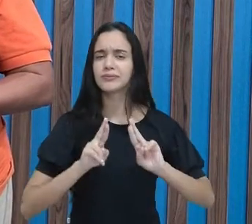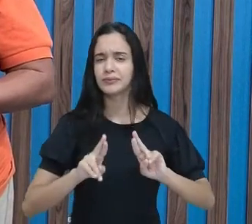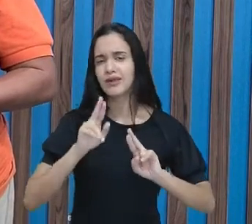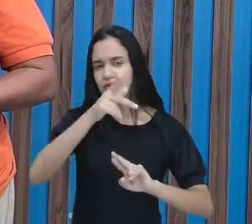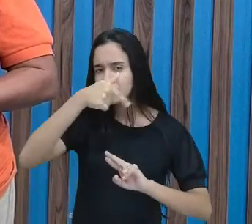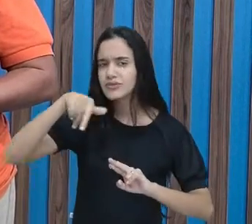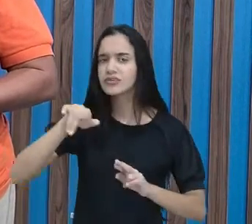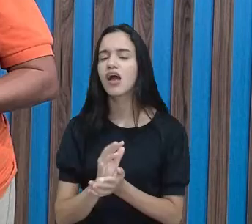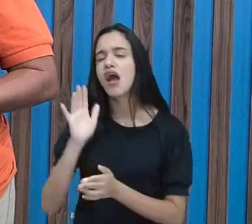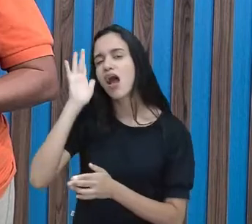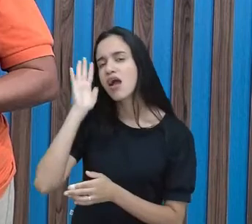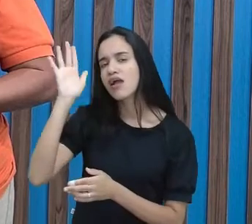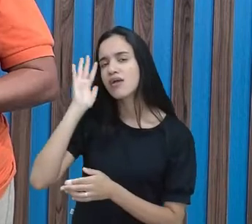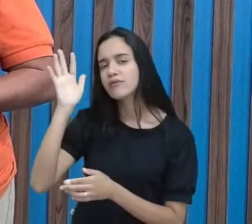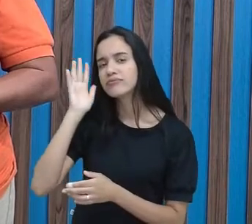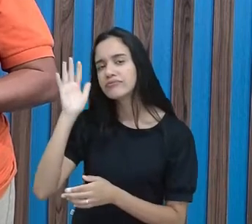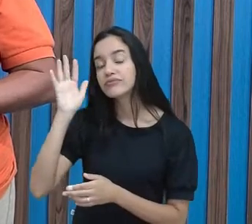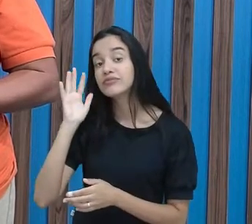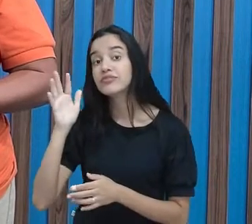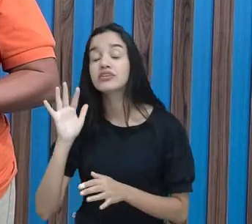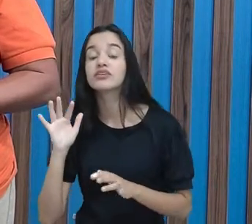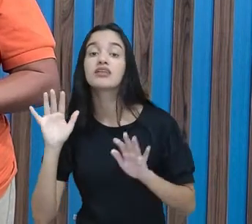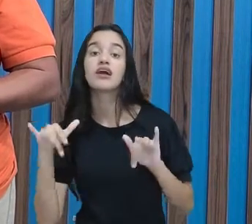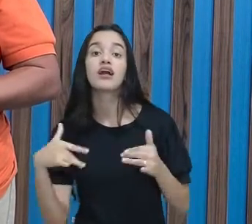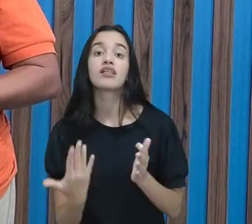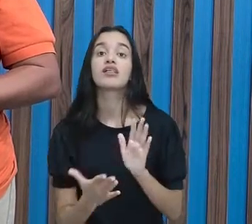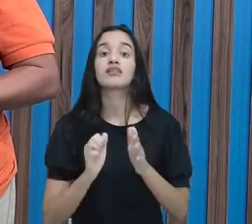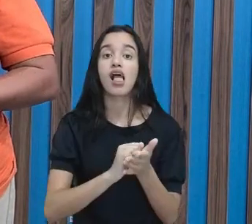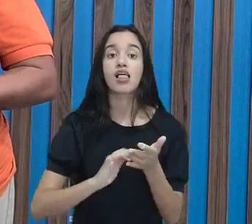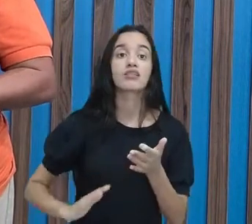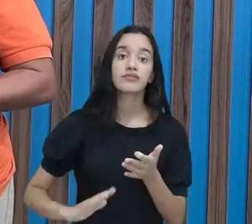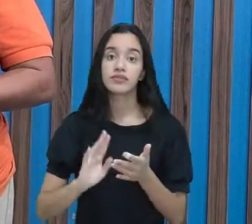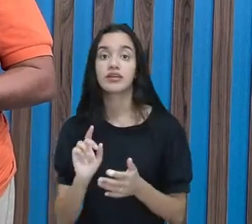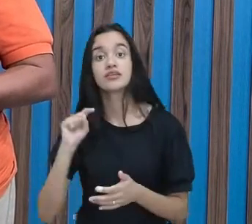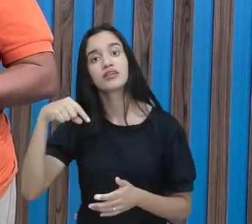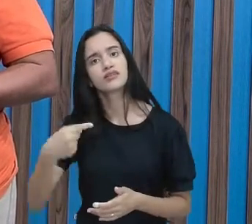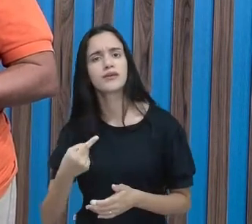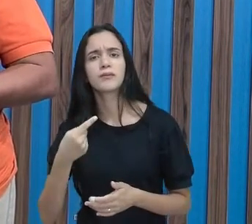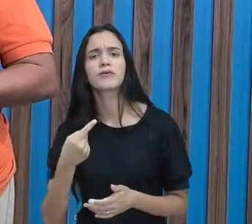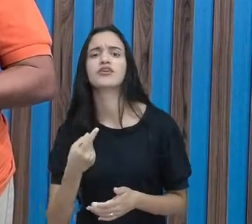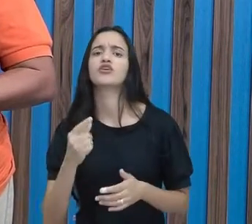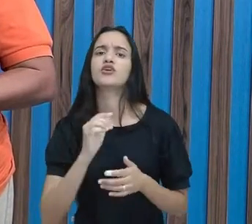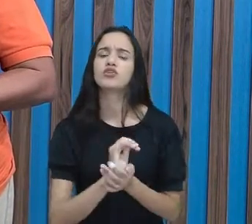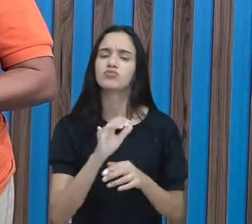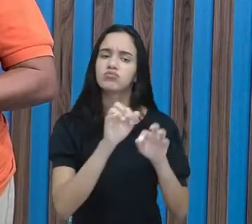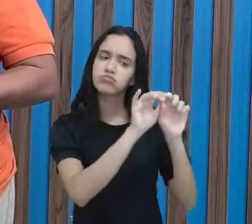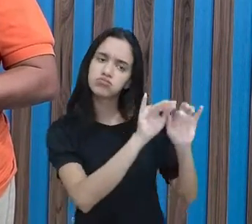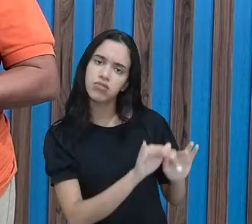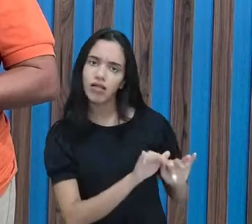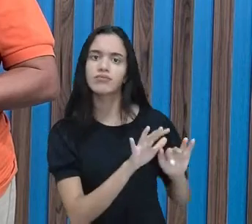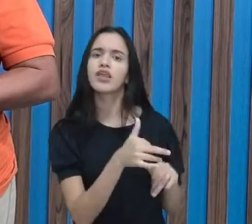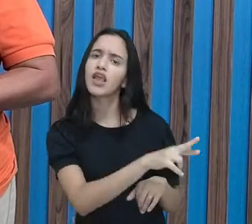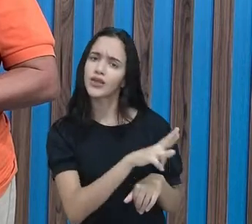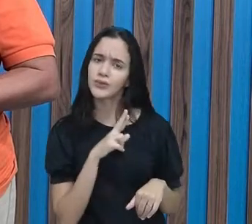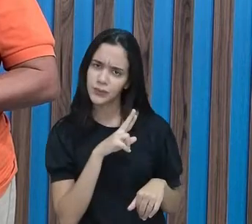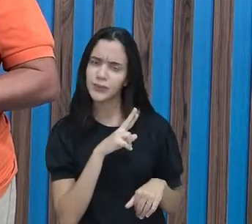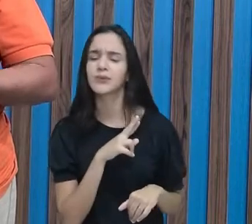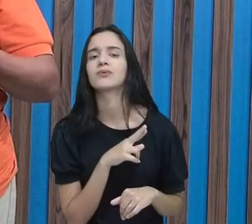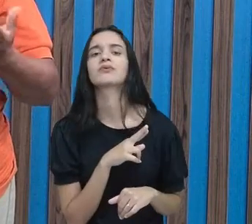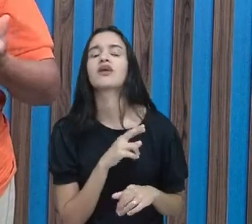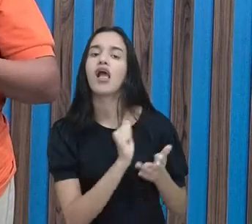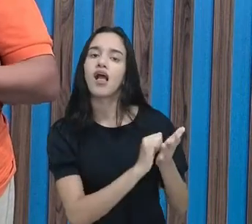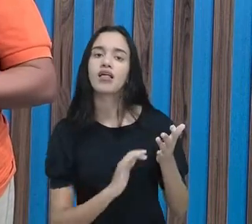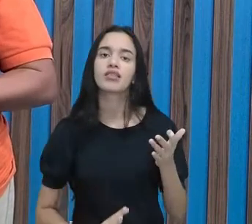vocês reflitam sobre o tema da atividade proposta. E depois, coloca lá nos comentários. Responde a atividade.